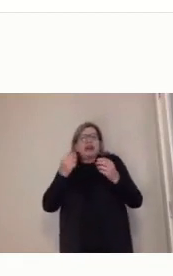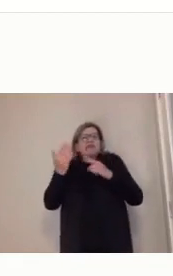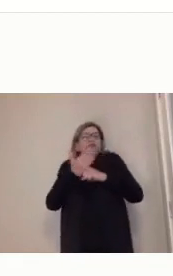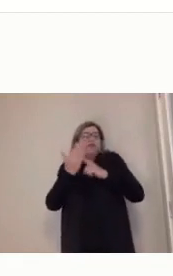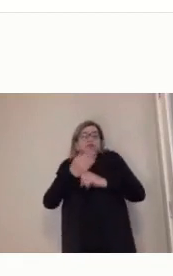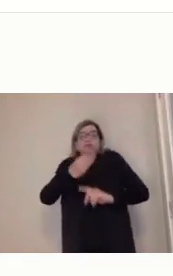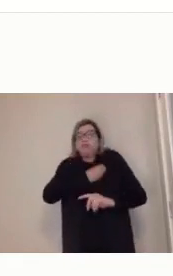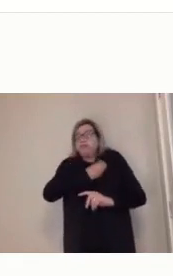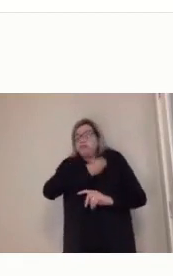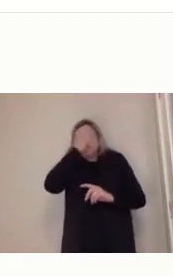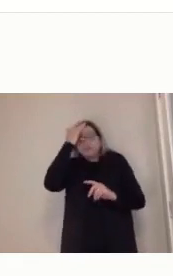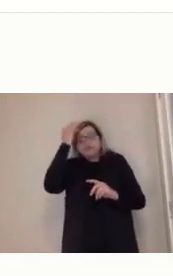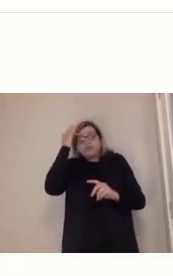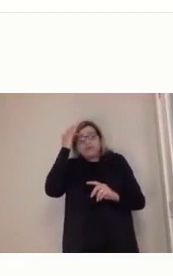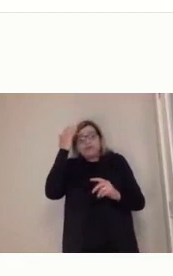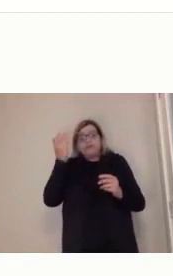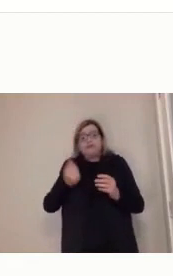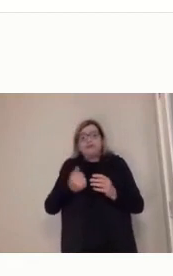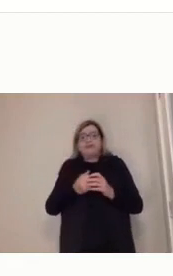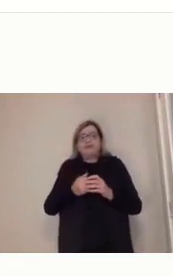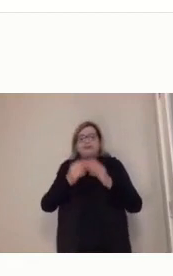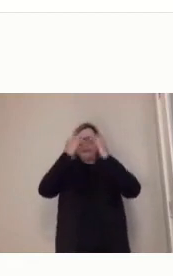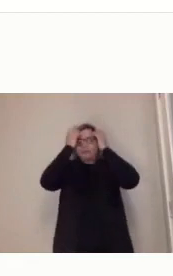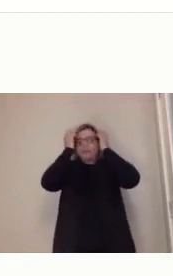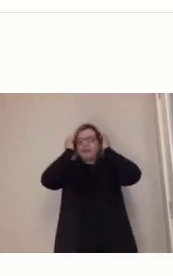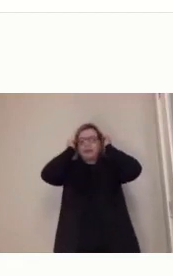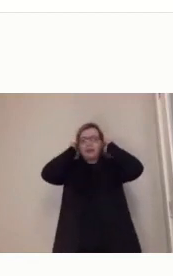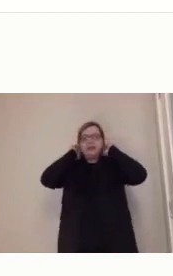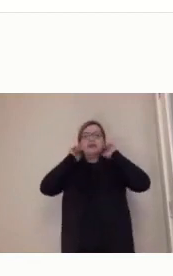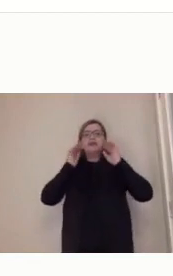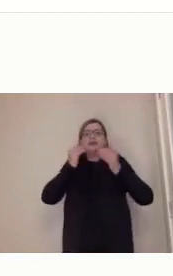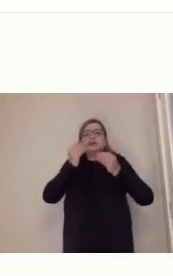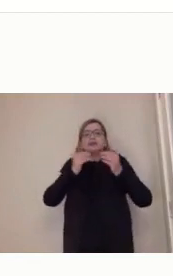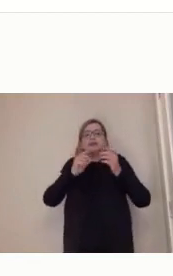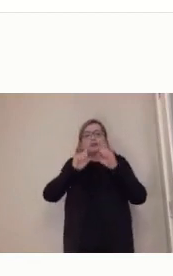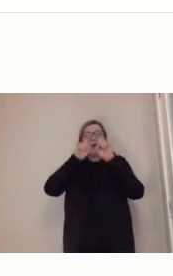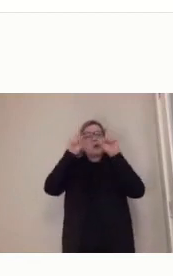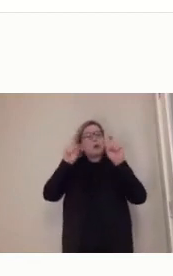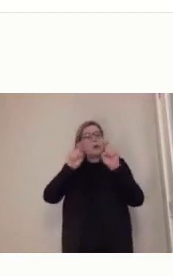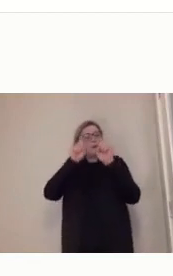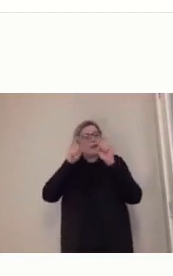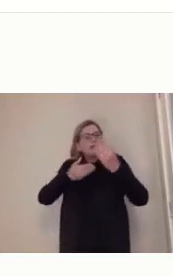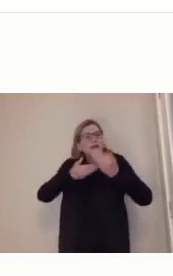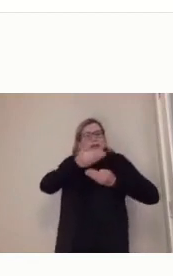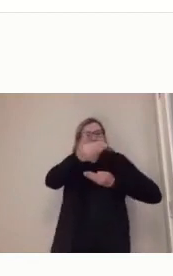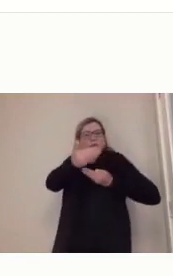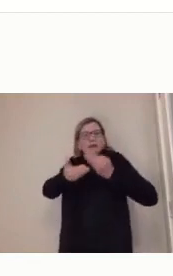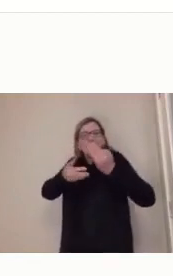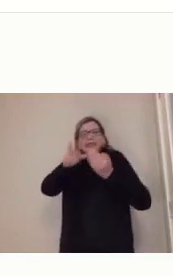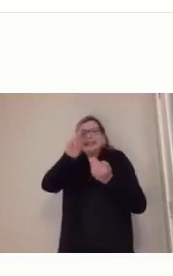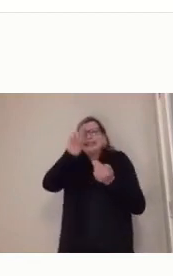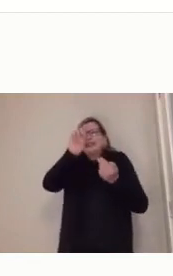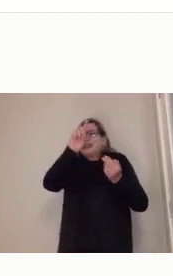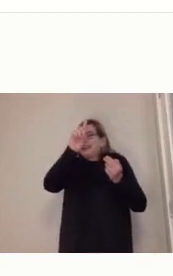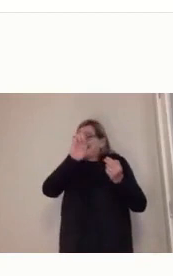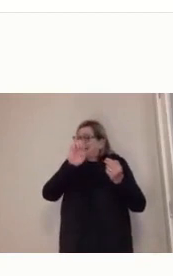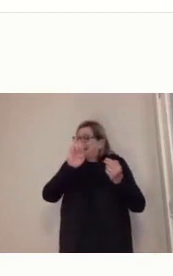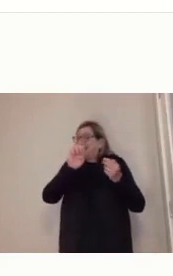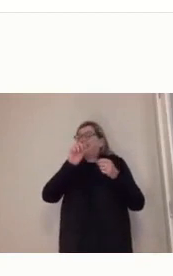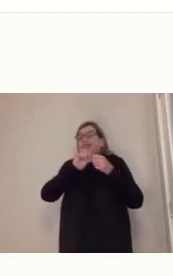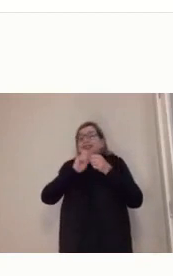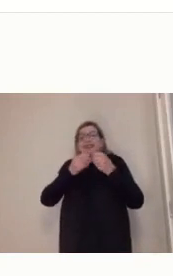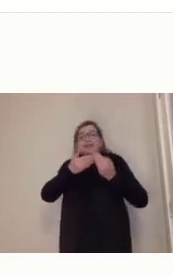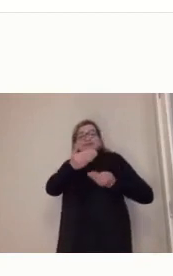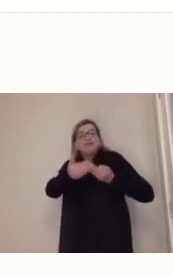colocam. Então, eu paro aqui para dizer para você. A educação à distância, ela se pauta na mediação pedagógica,